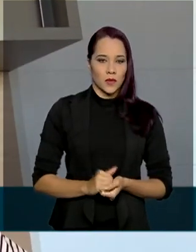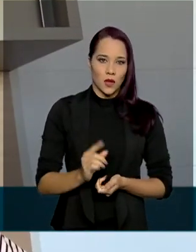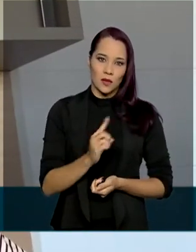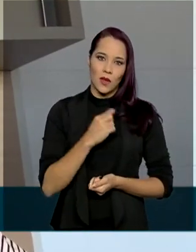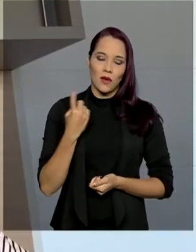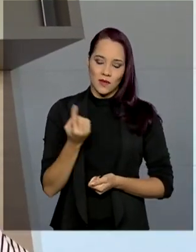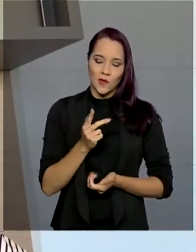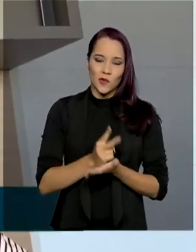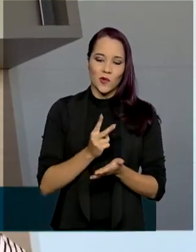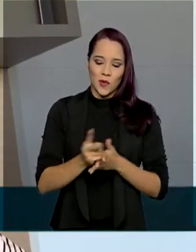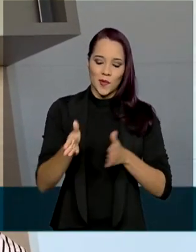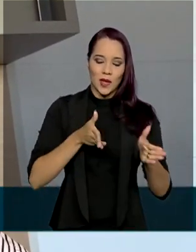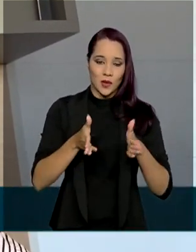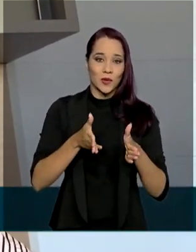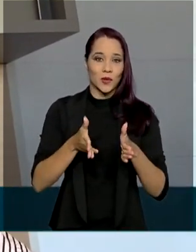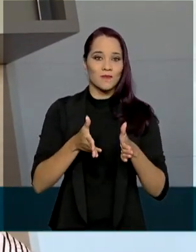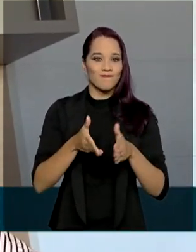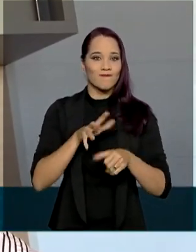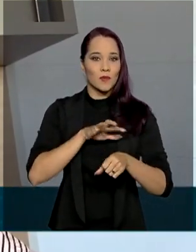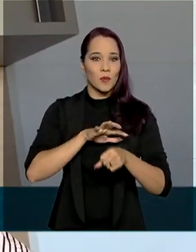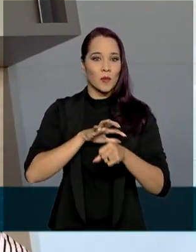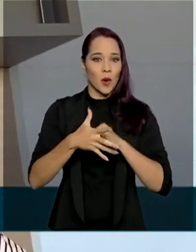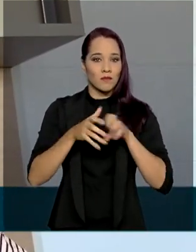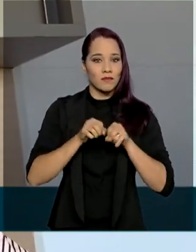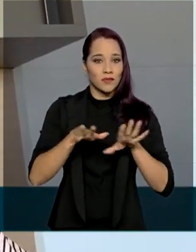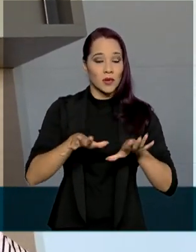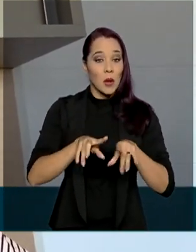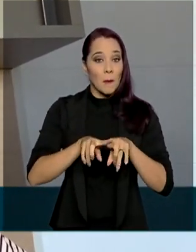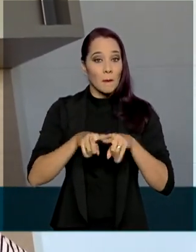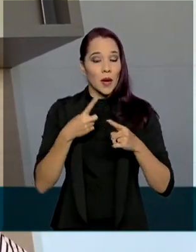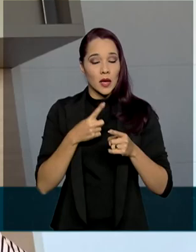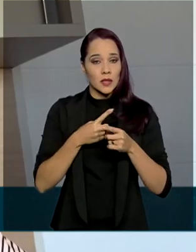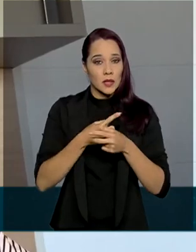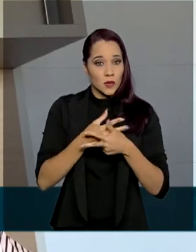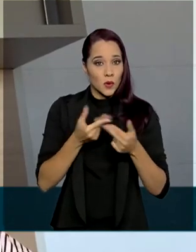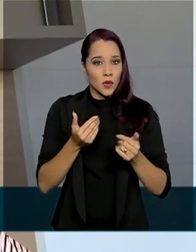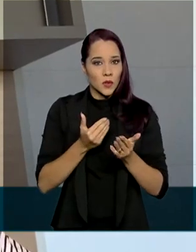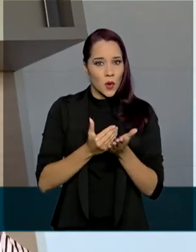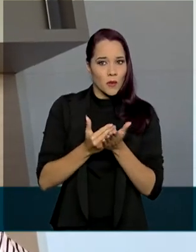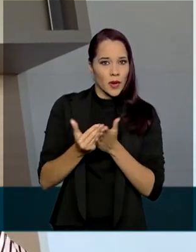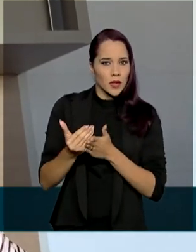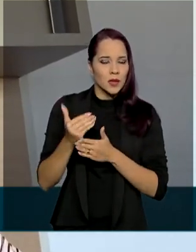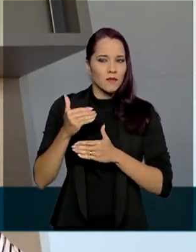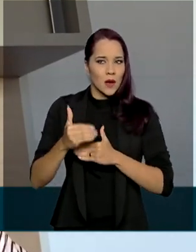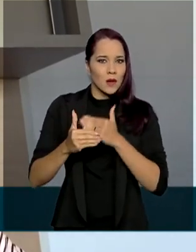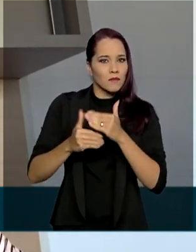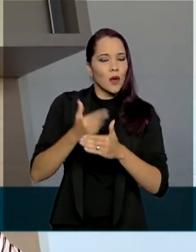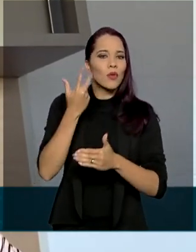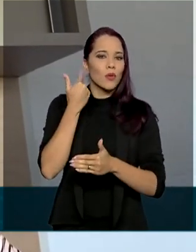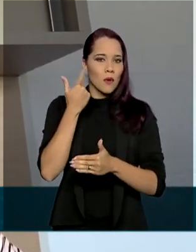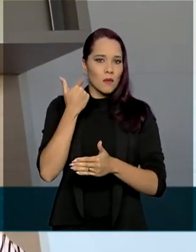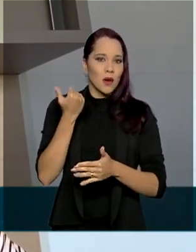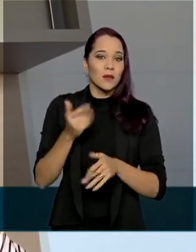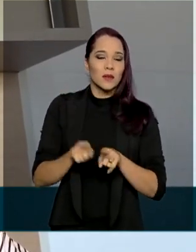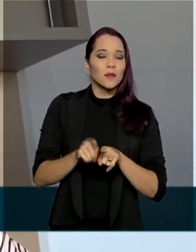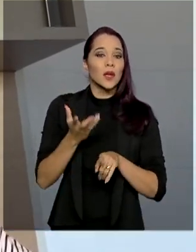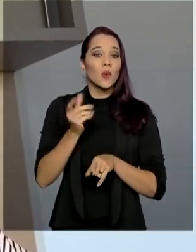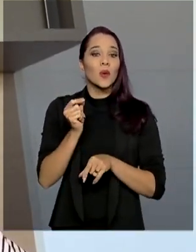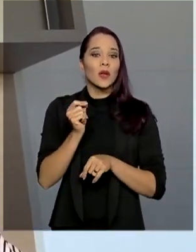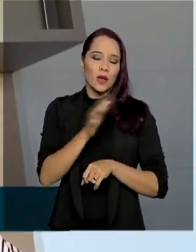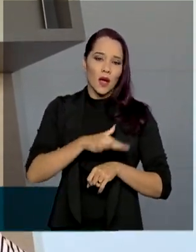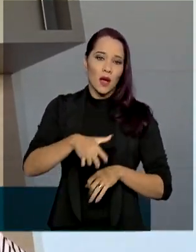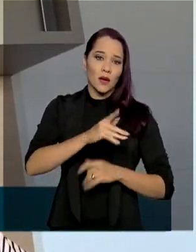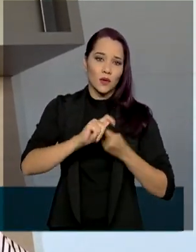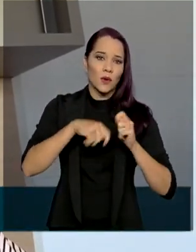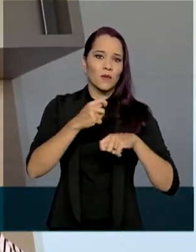plena pandemia, mas as coisas começam a se normalizar aos poucos. E também pretendemos que o comércio